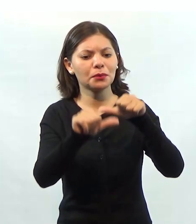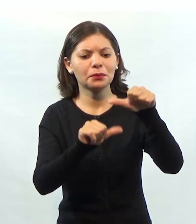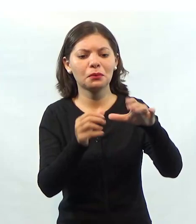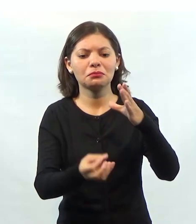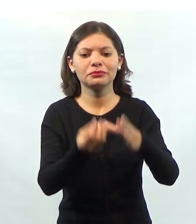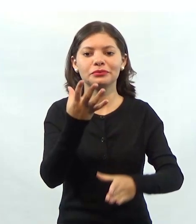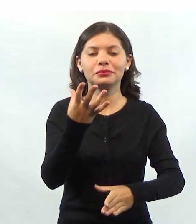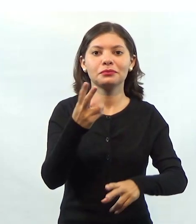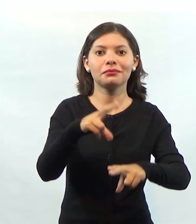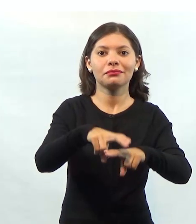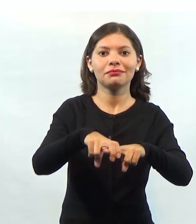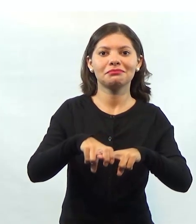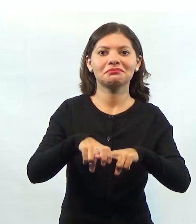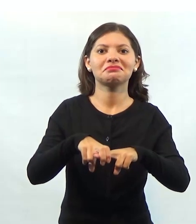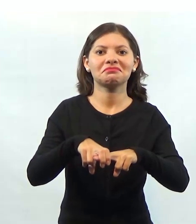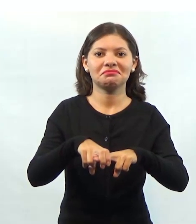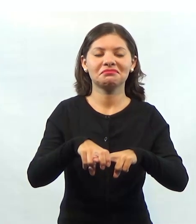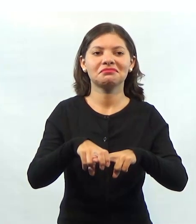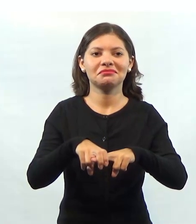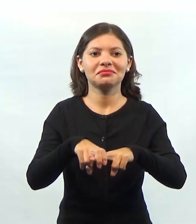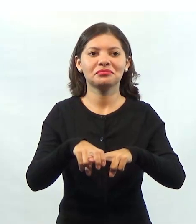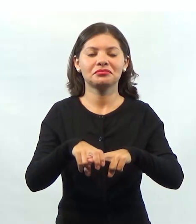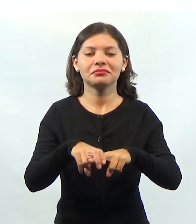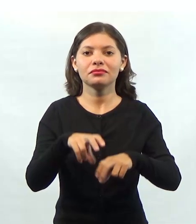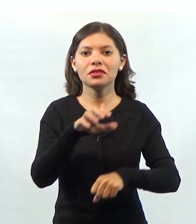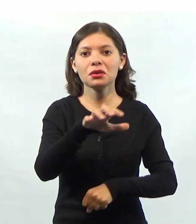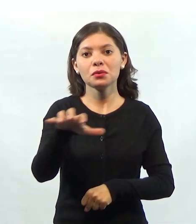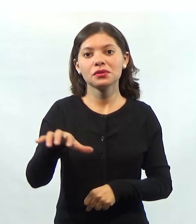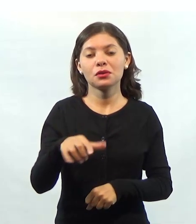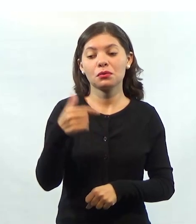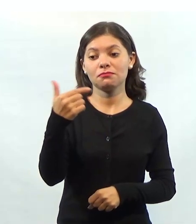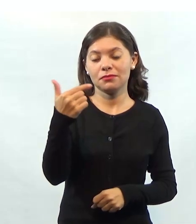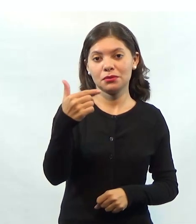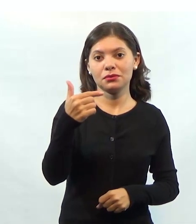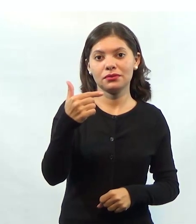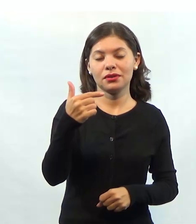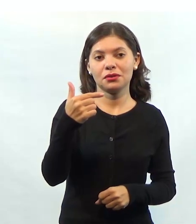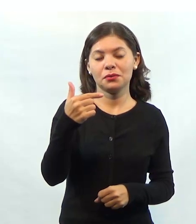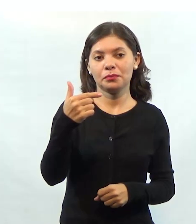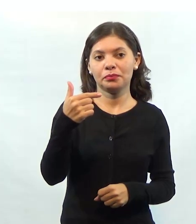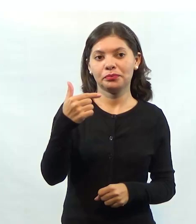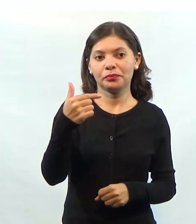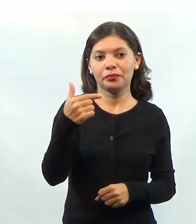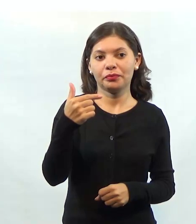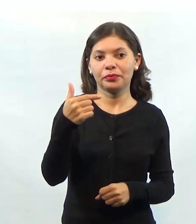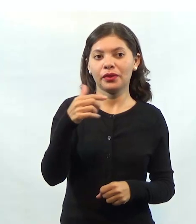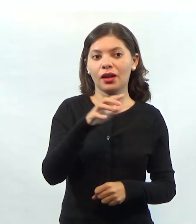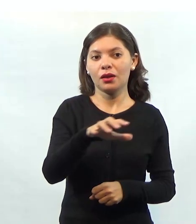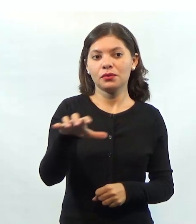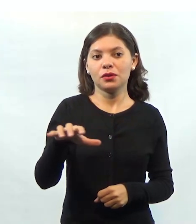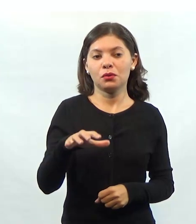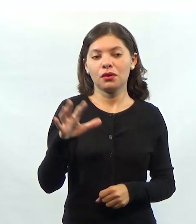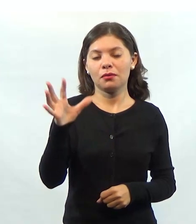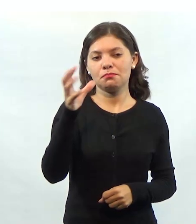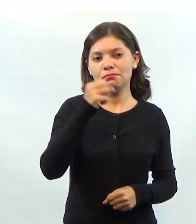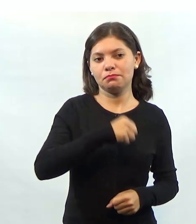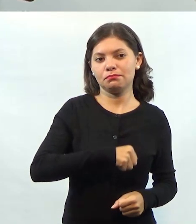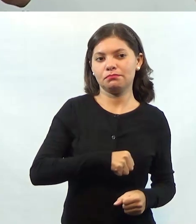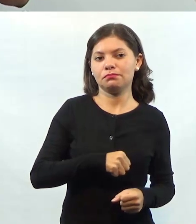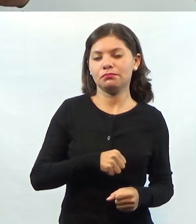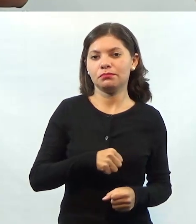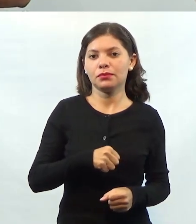em uma cadeira. O setor secundário, ele é aquele setor que pega